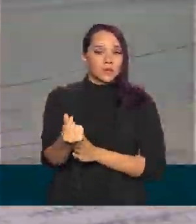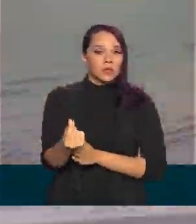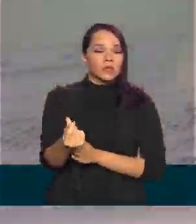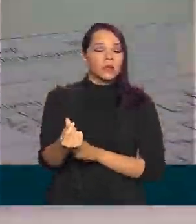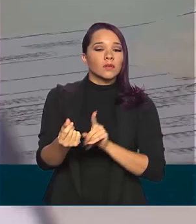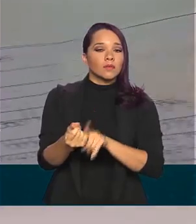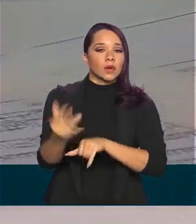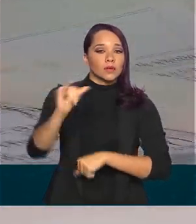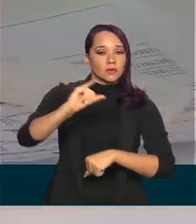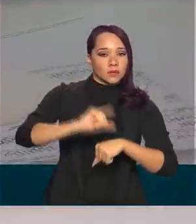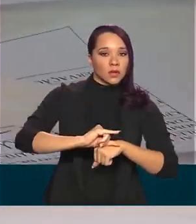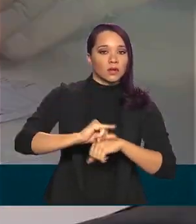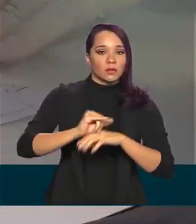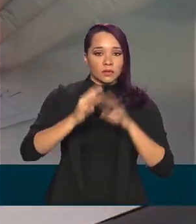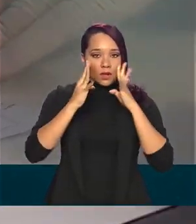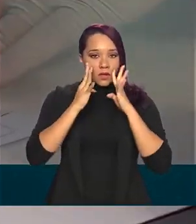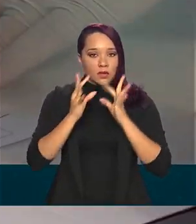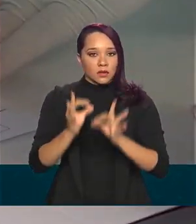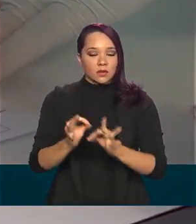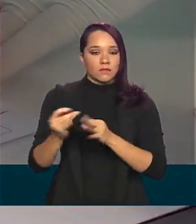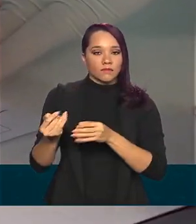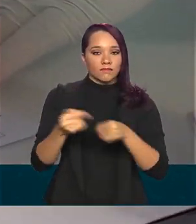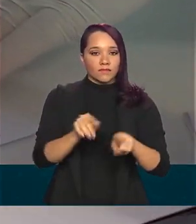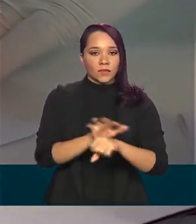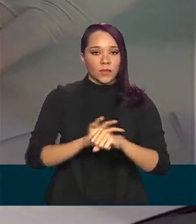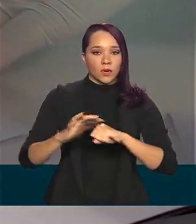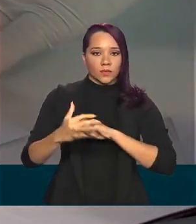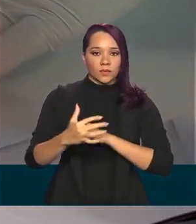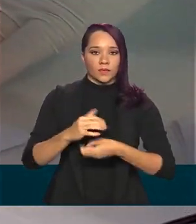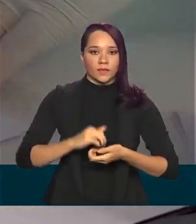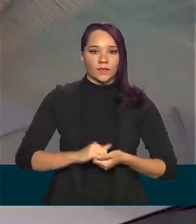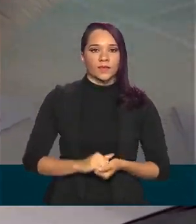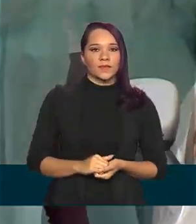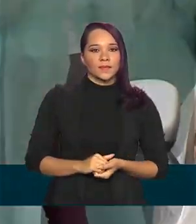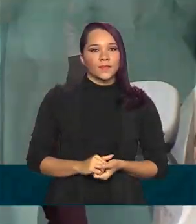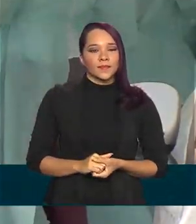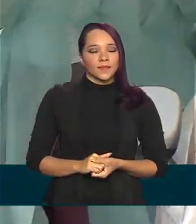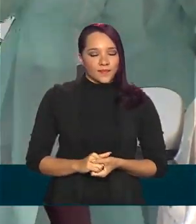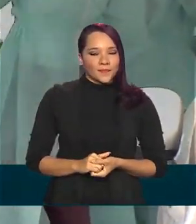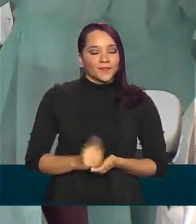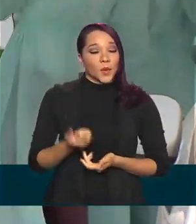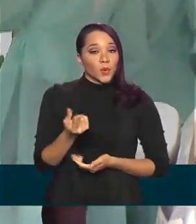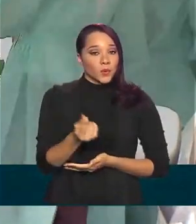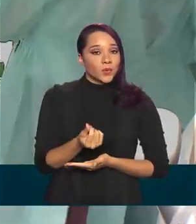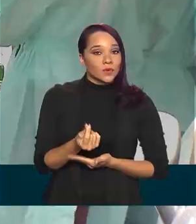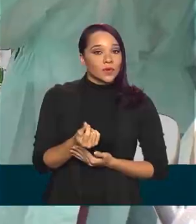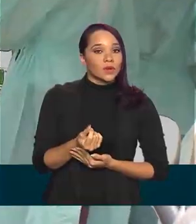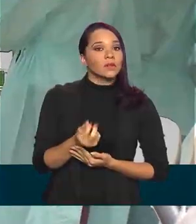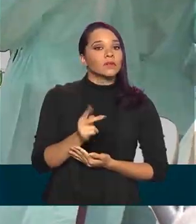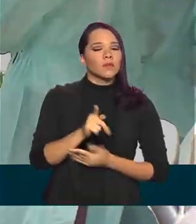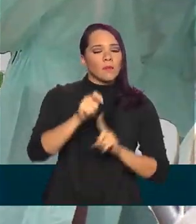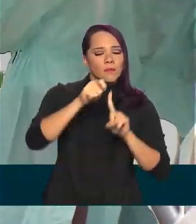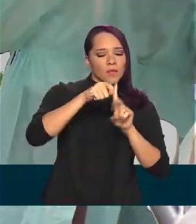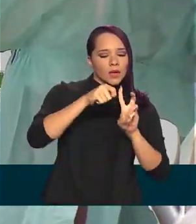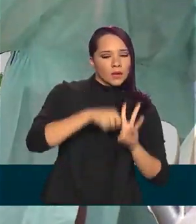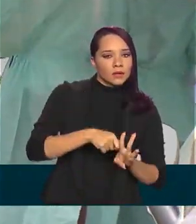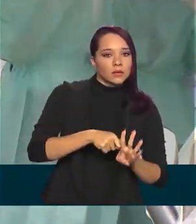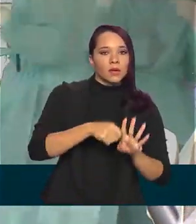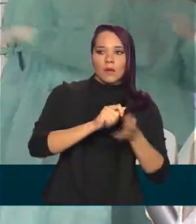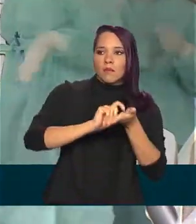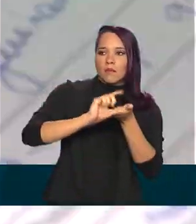para os centros de atendimento para enfrentamento da Covid-19. O dinheiro vai ser mensal e